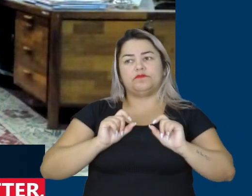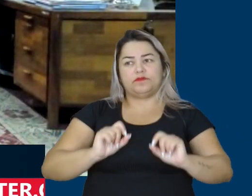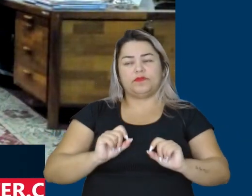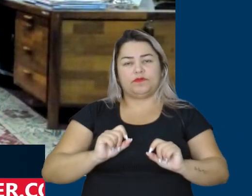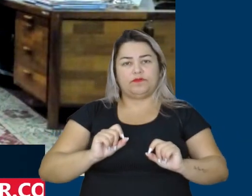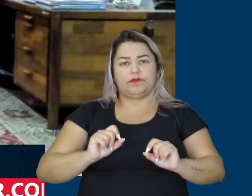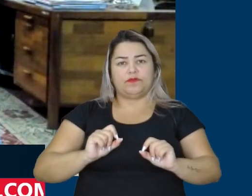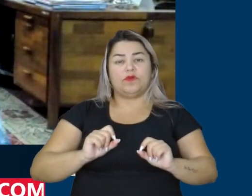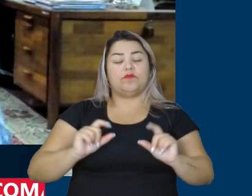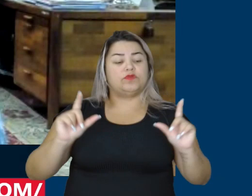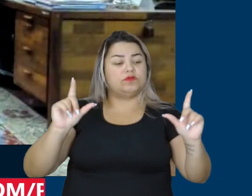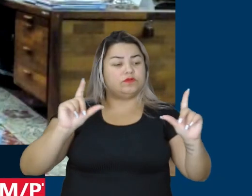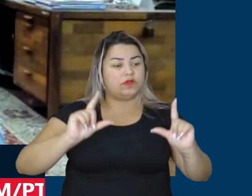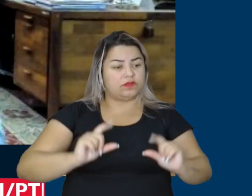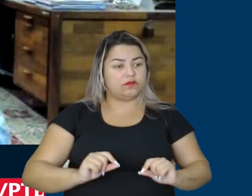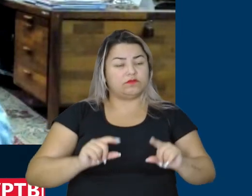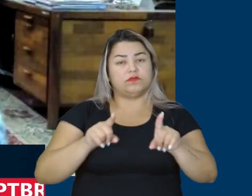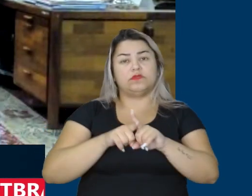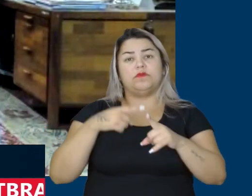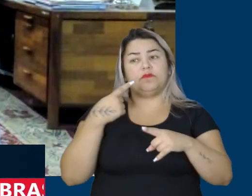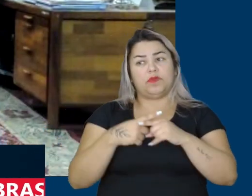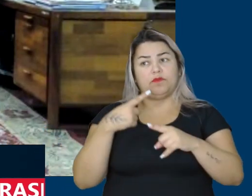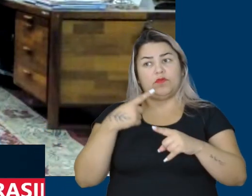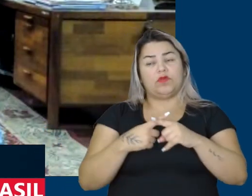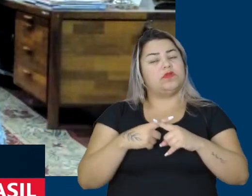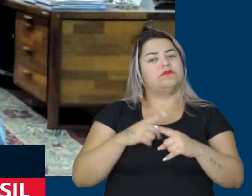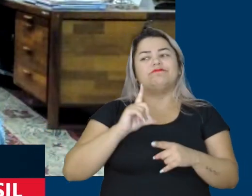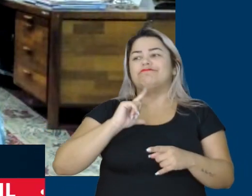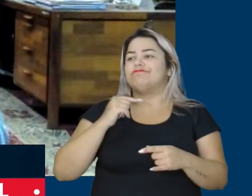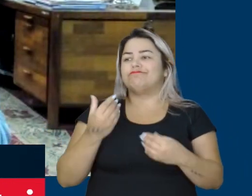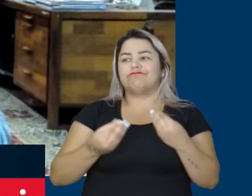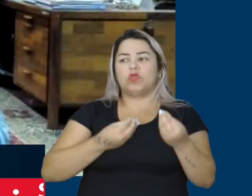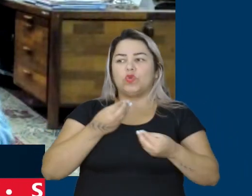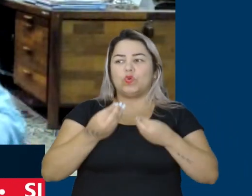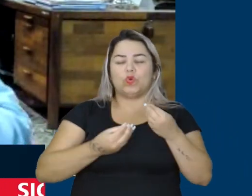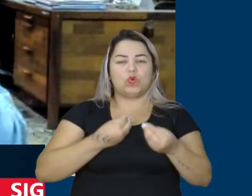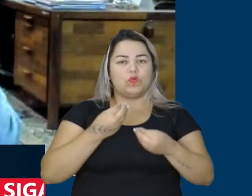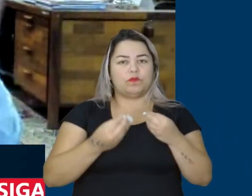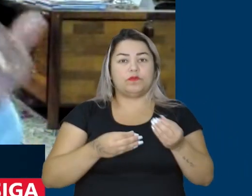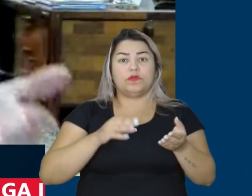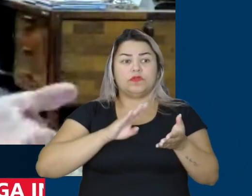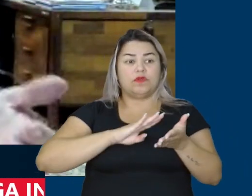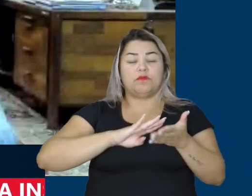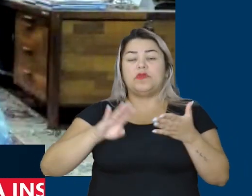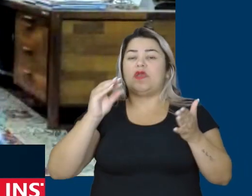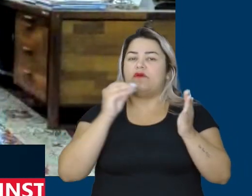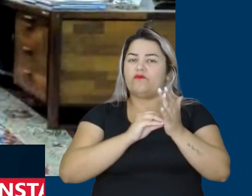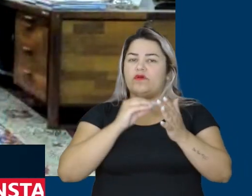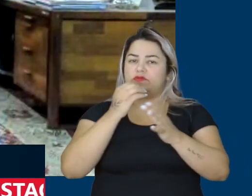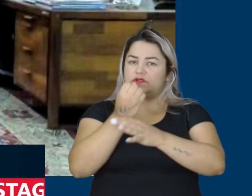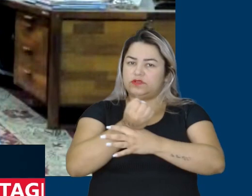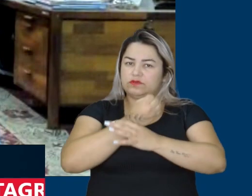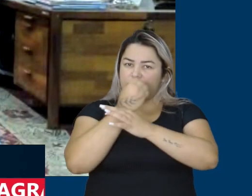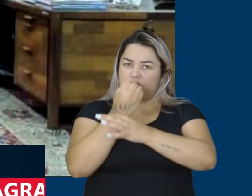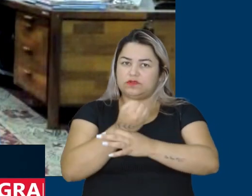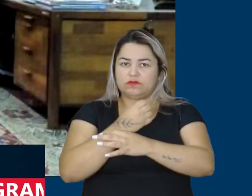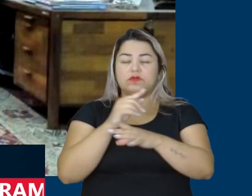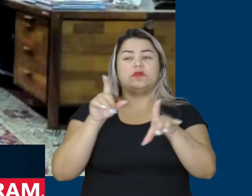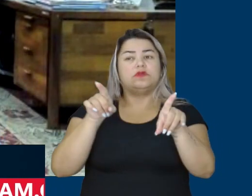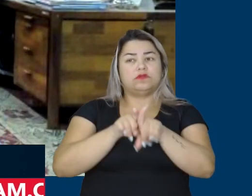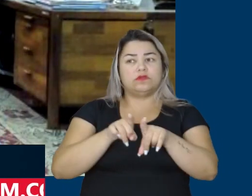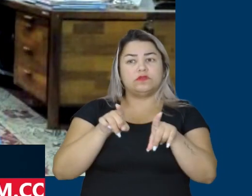curta duração, porque não faz sentido, isso é que daria a insegurança dele em